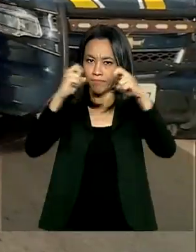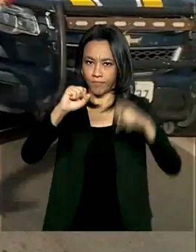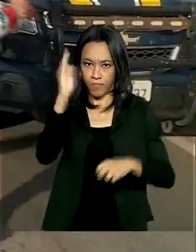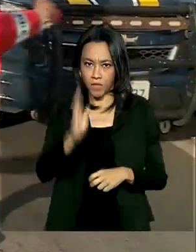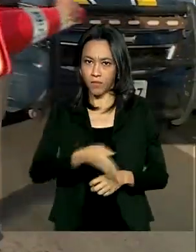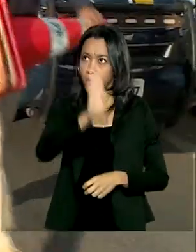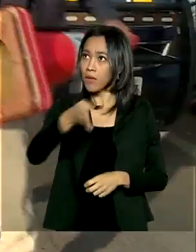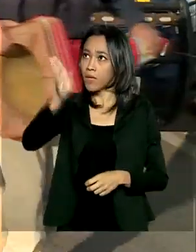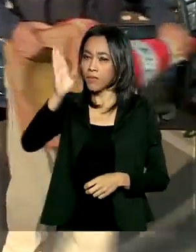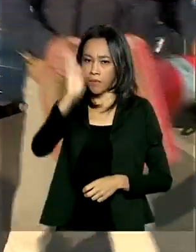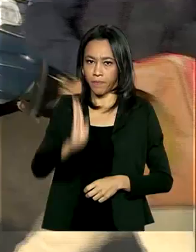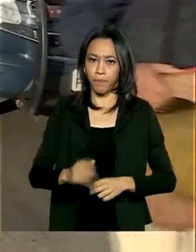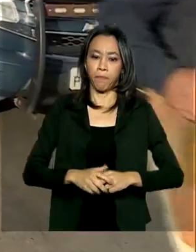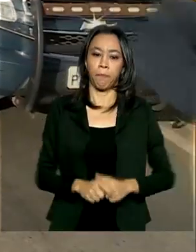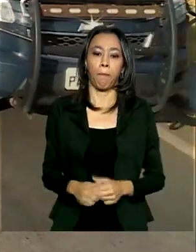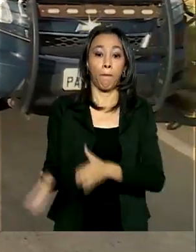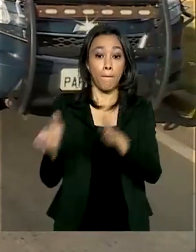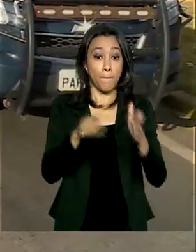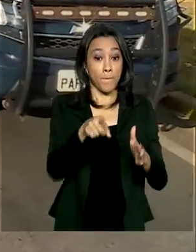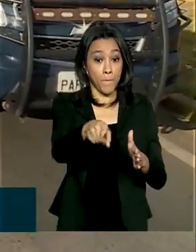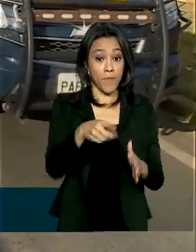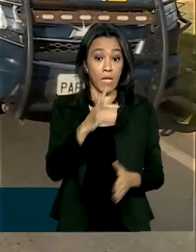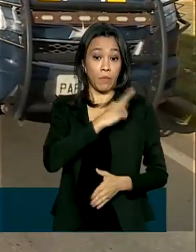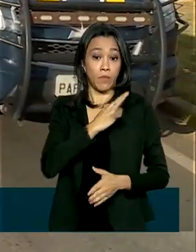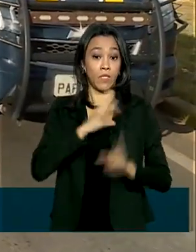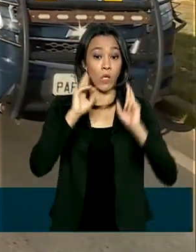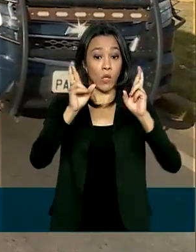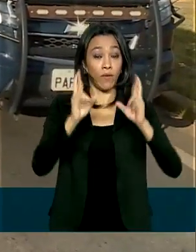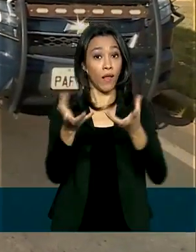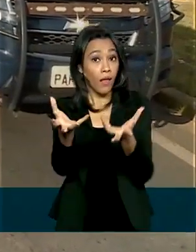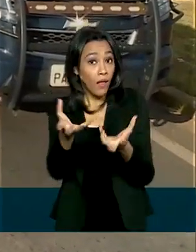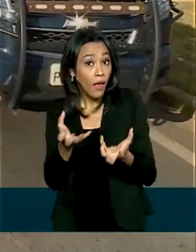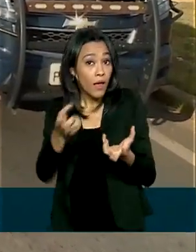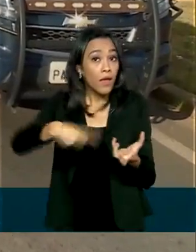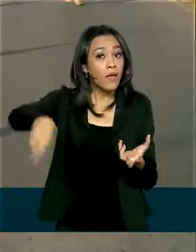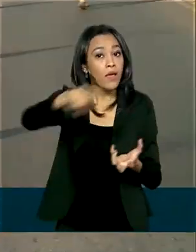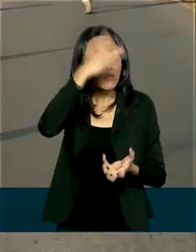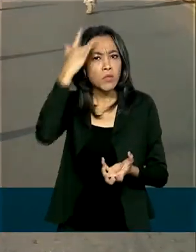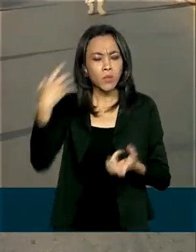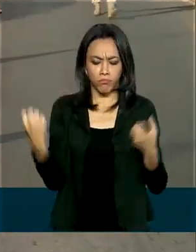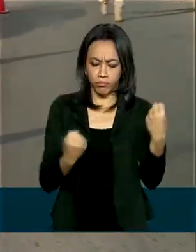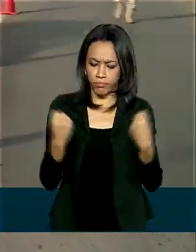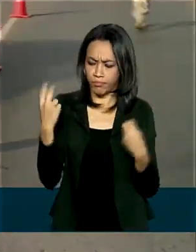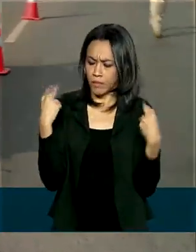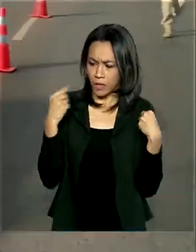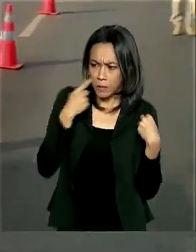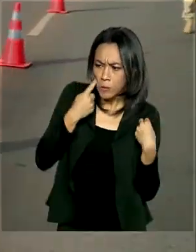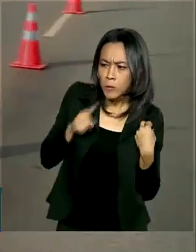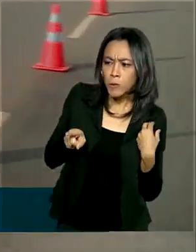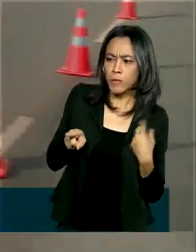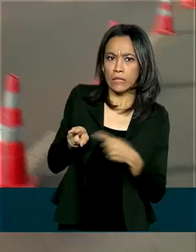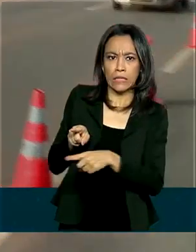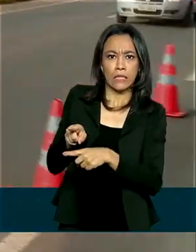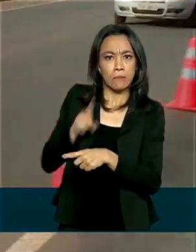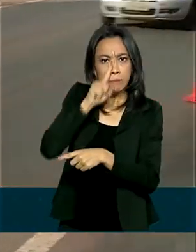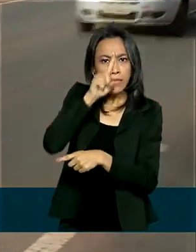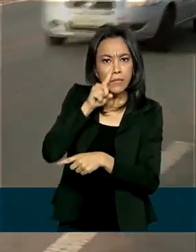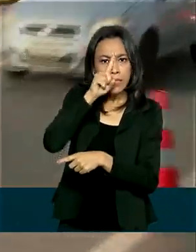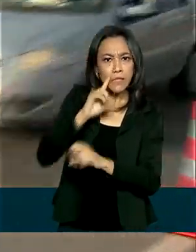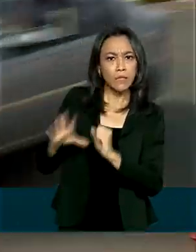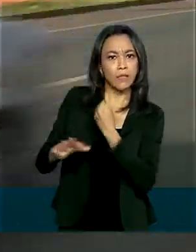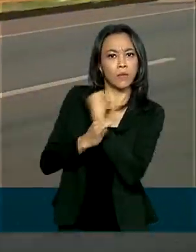Com a operação, a BRF quer fazer com que os motoristas percebam os potenciais riscos à segurança nas